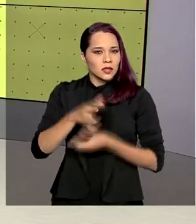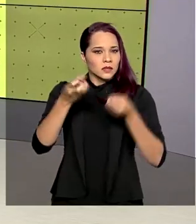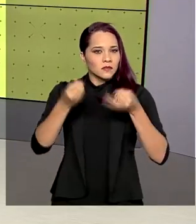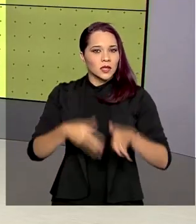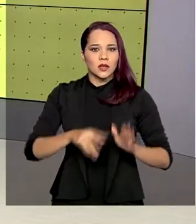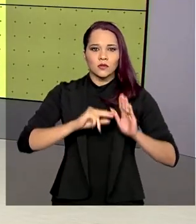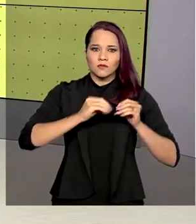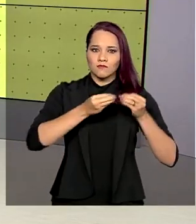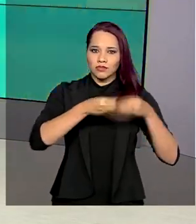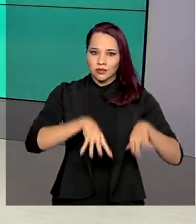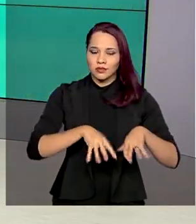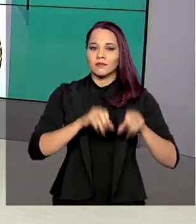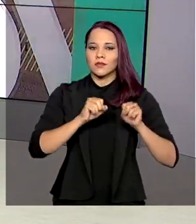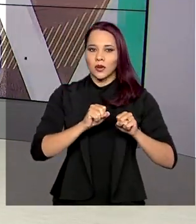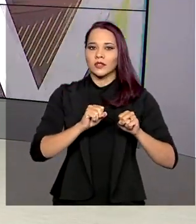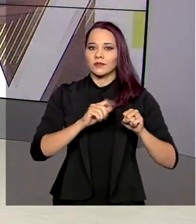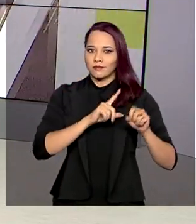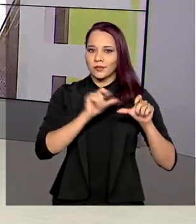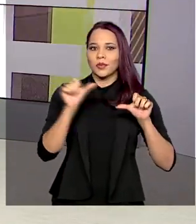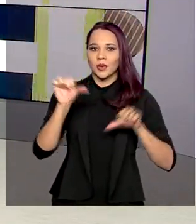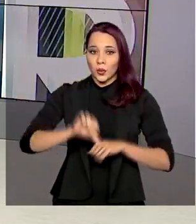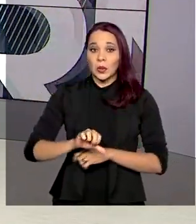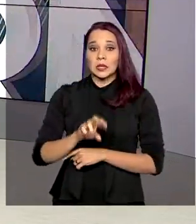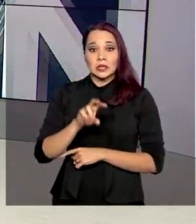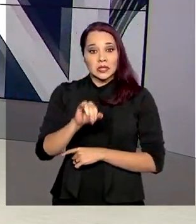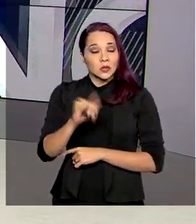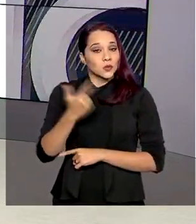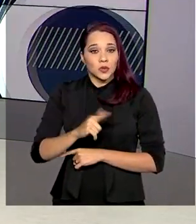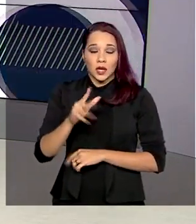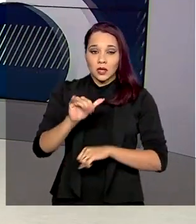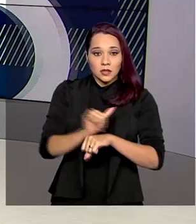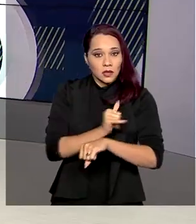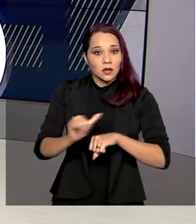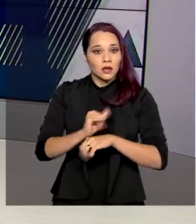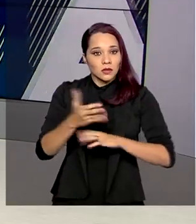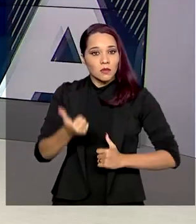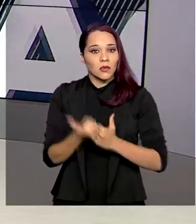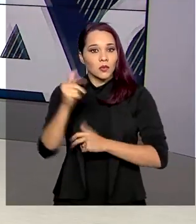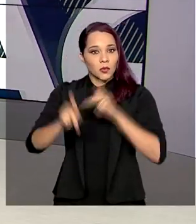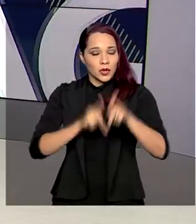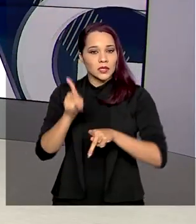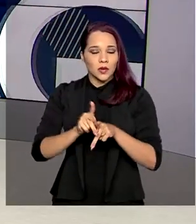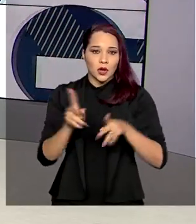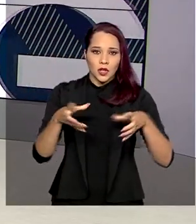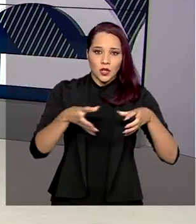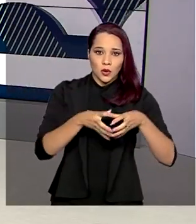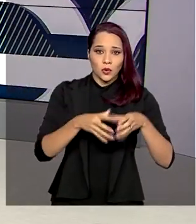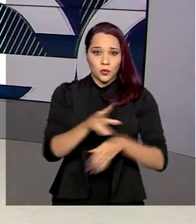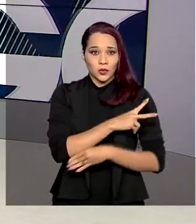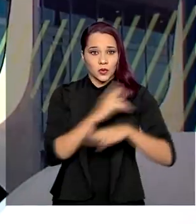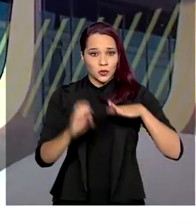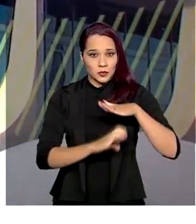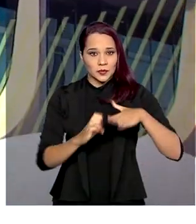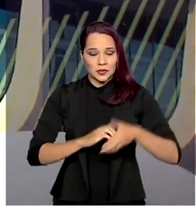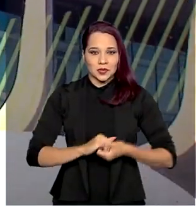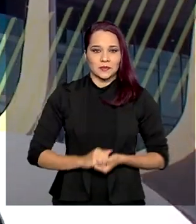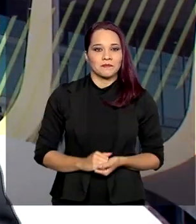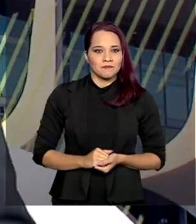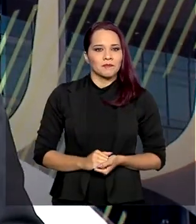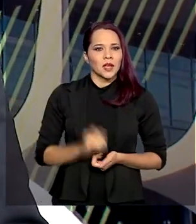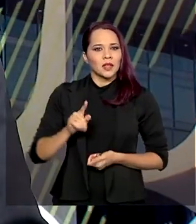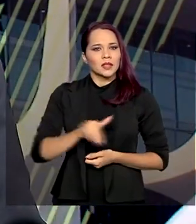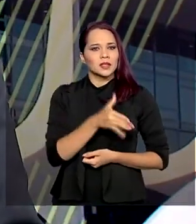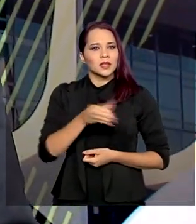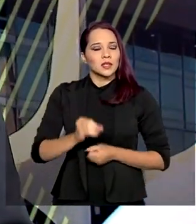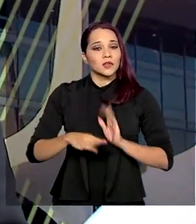prejuízos poderiam ser ainda maiores sem medidas de apoio à população e aos empresários. Entre as